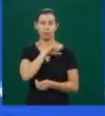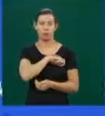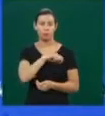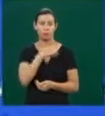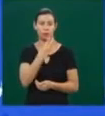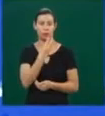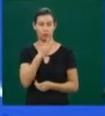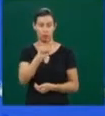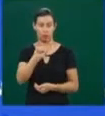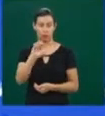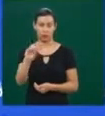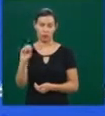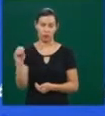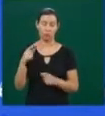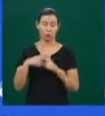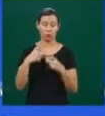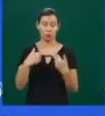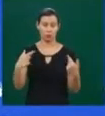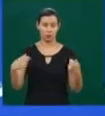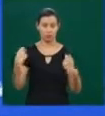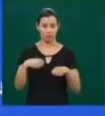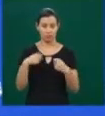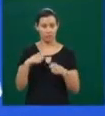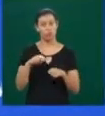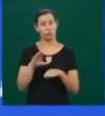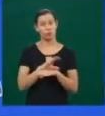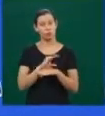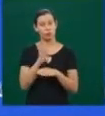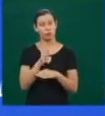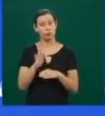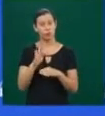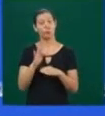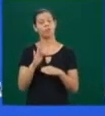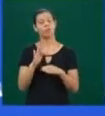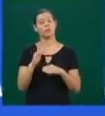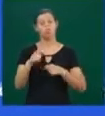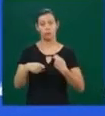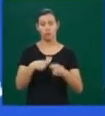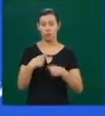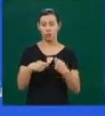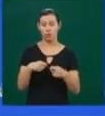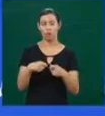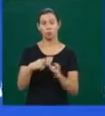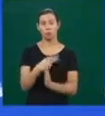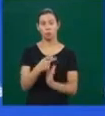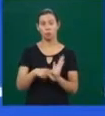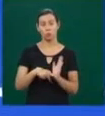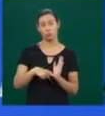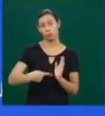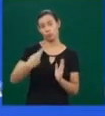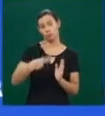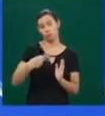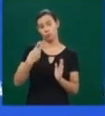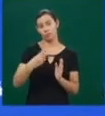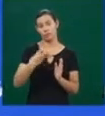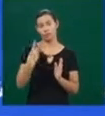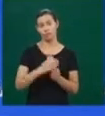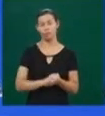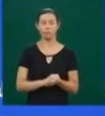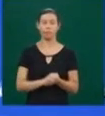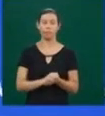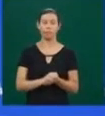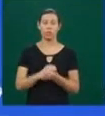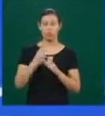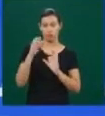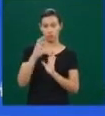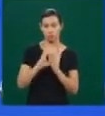transporte. Como requisito, cursar superior em administração. De preferência, os primeiros períodos. Contato? Talentos, arroba